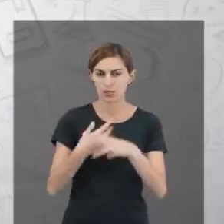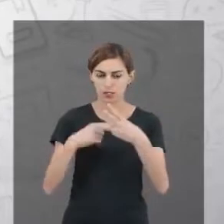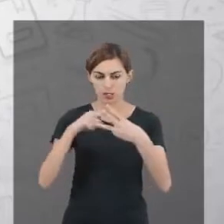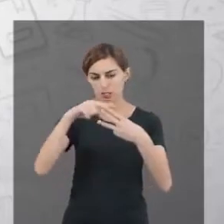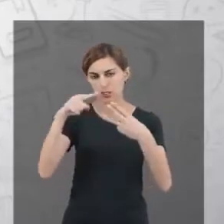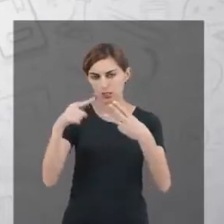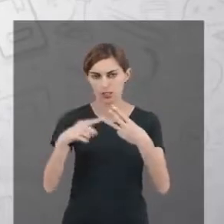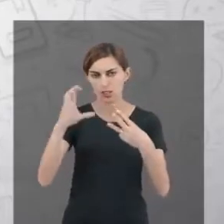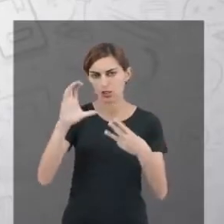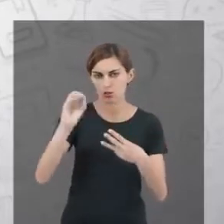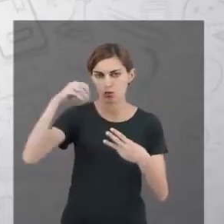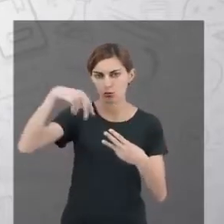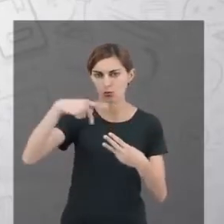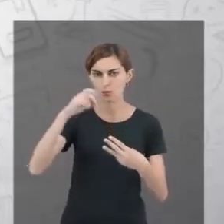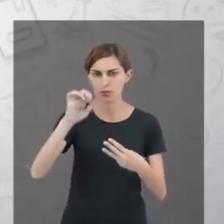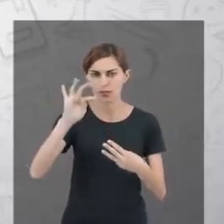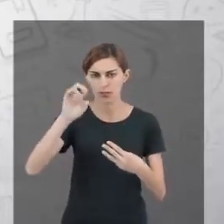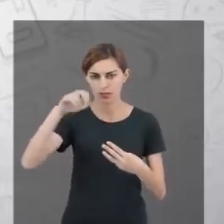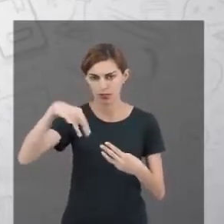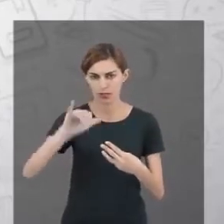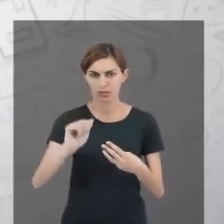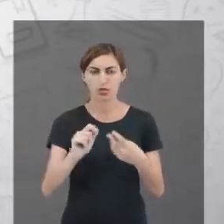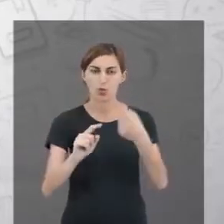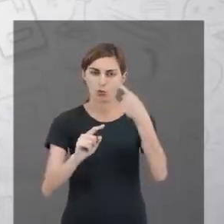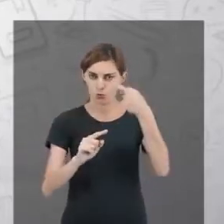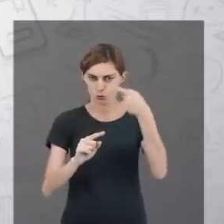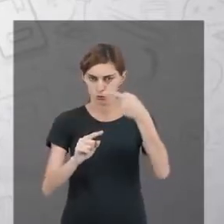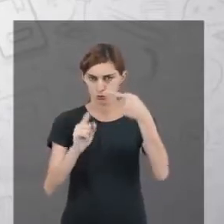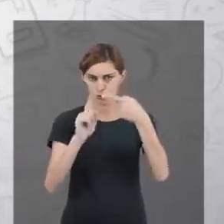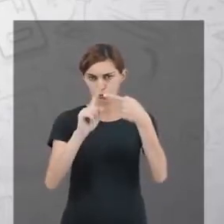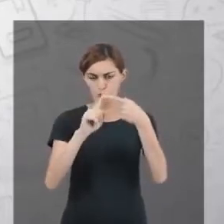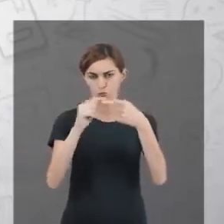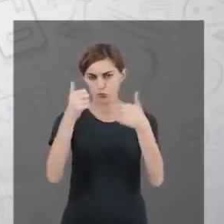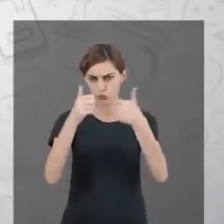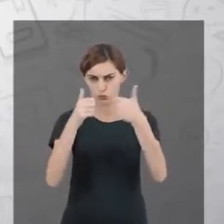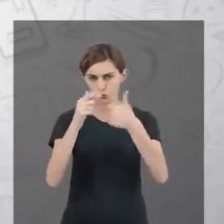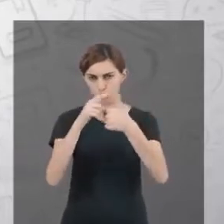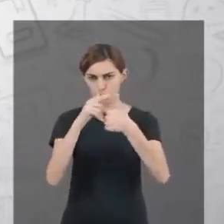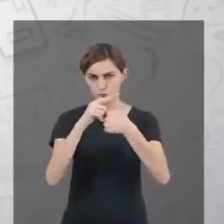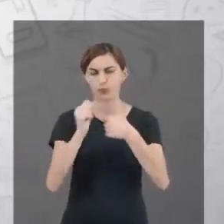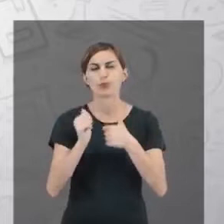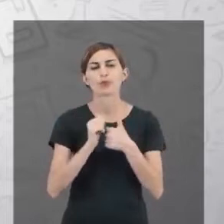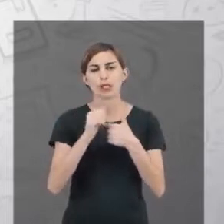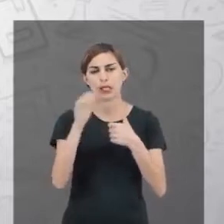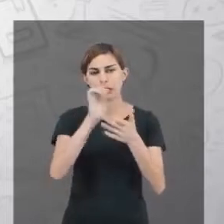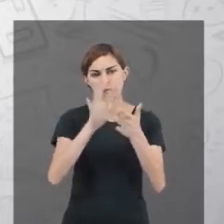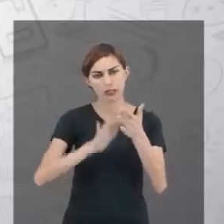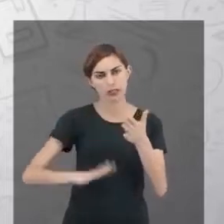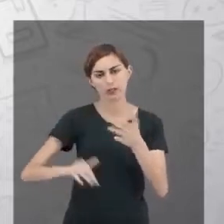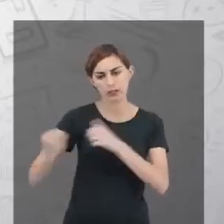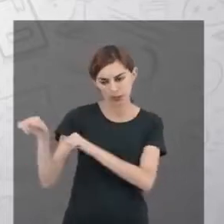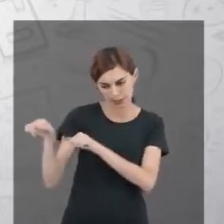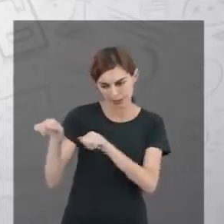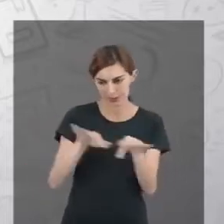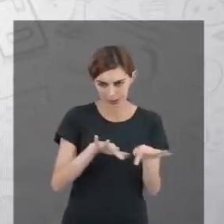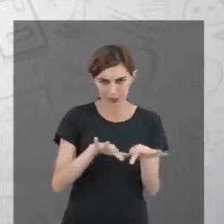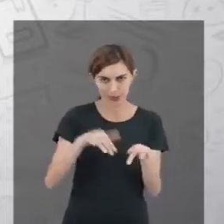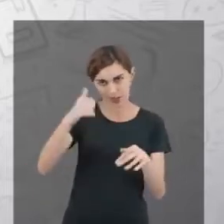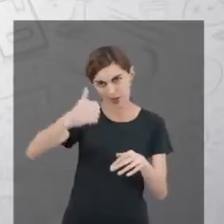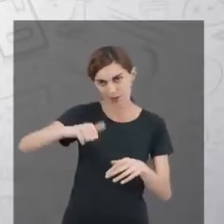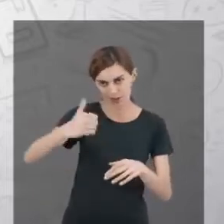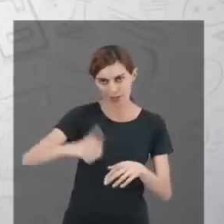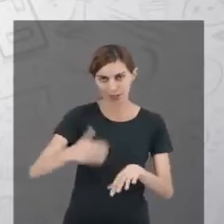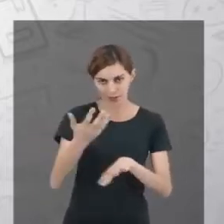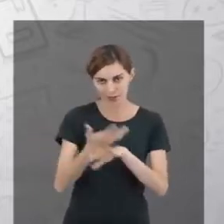competências. Certo? Então, na competência um, por exemplo, na atividade semanal, aquela que avalia